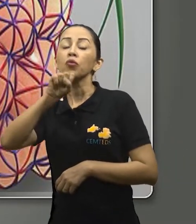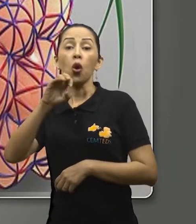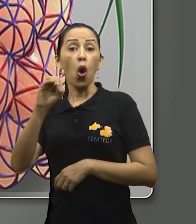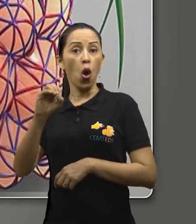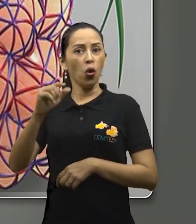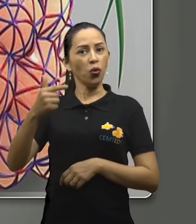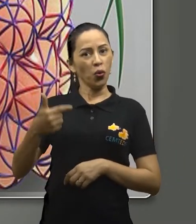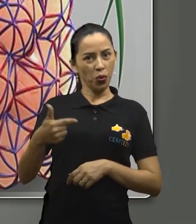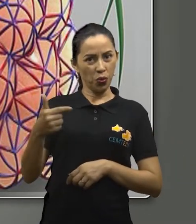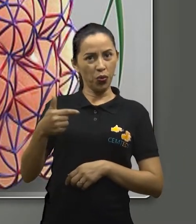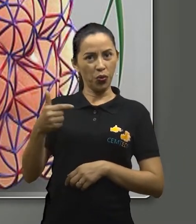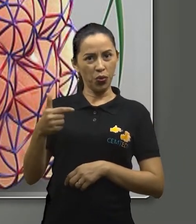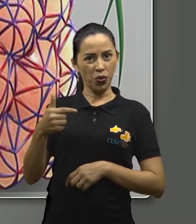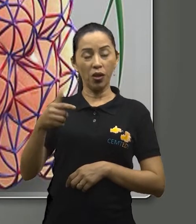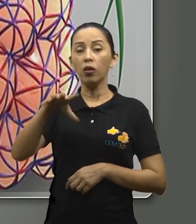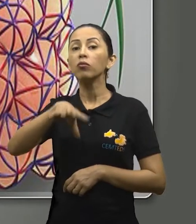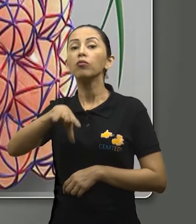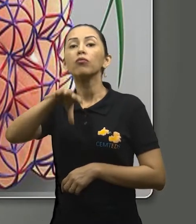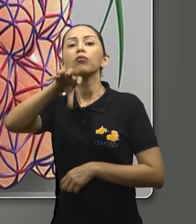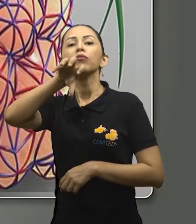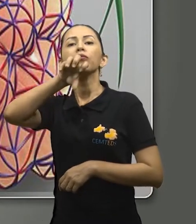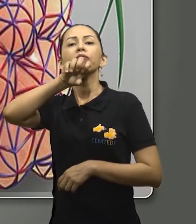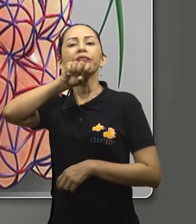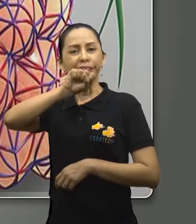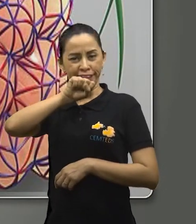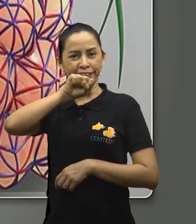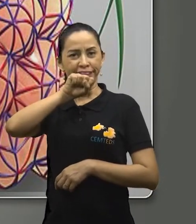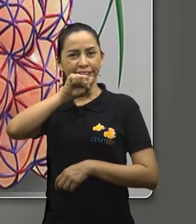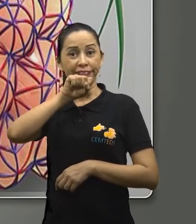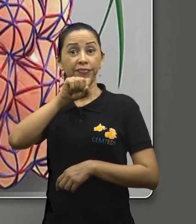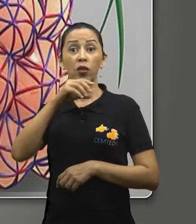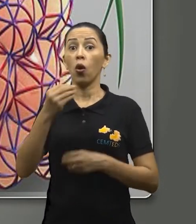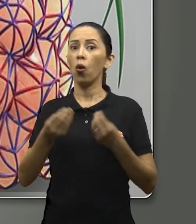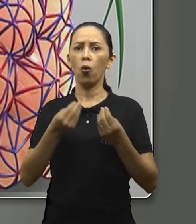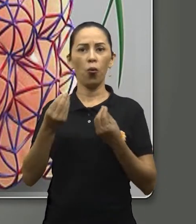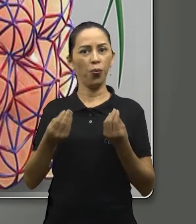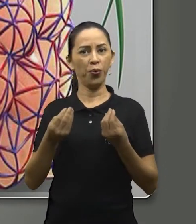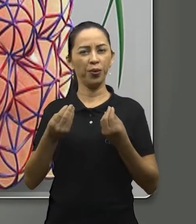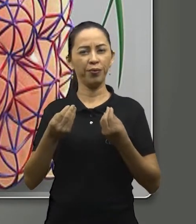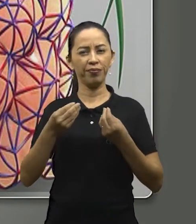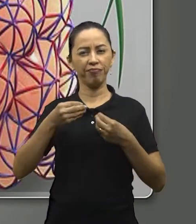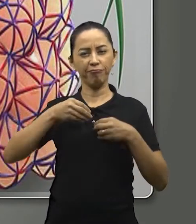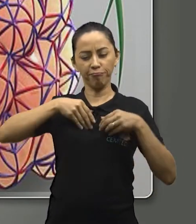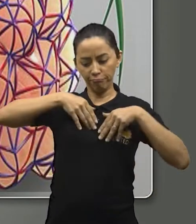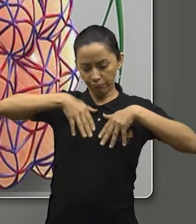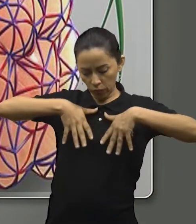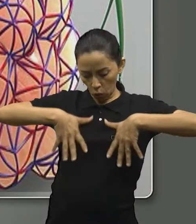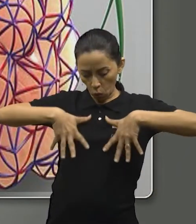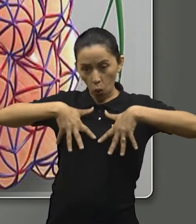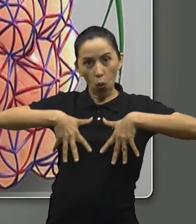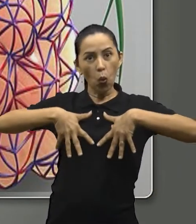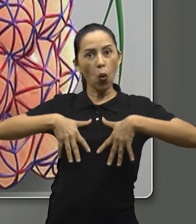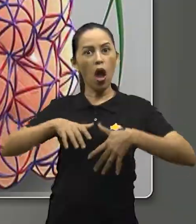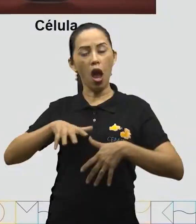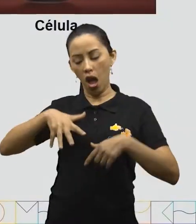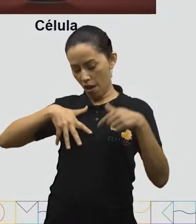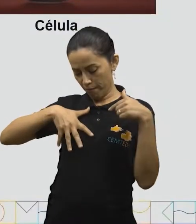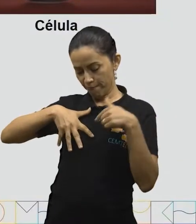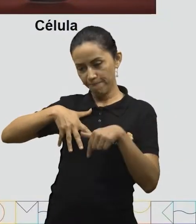especificamente nos alvéolos, que ficam nos pulmões, através da respiração.